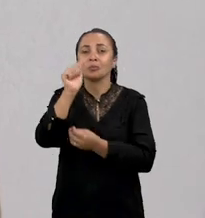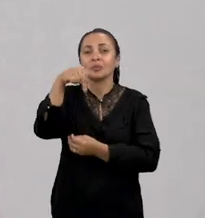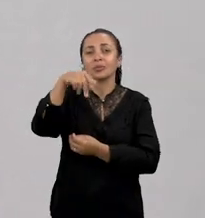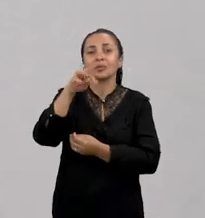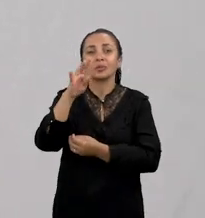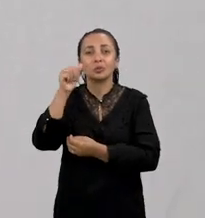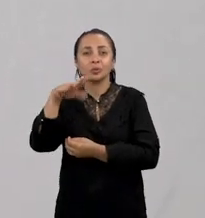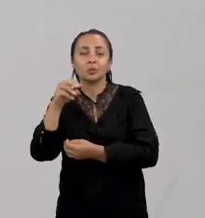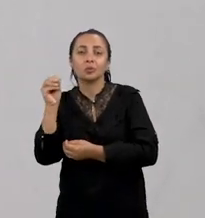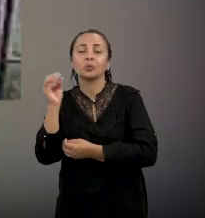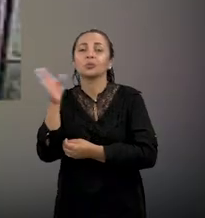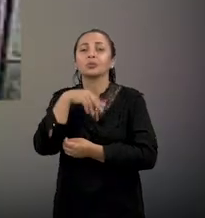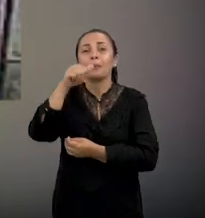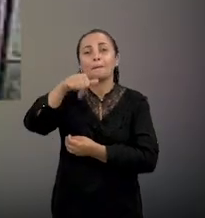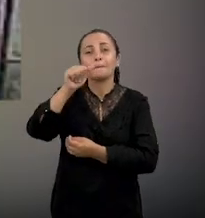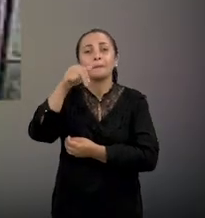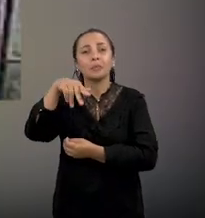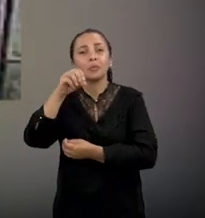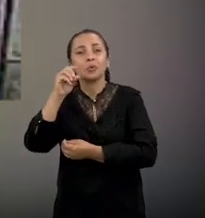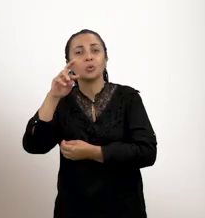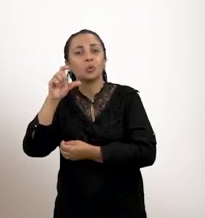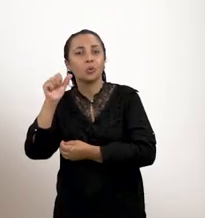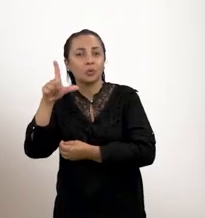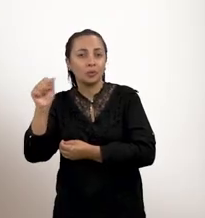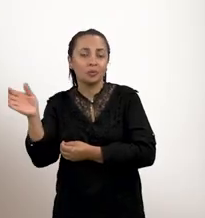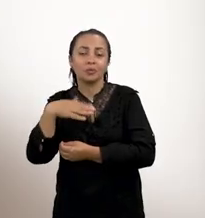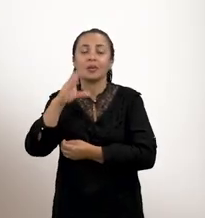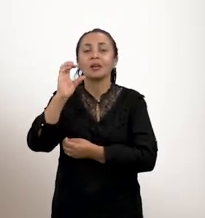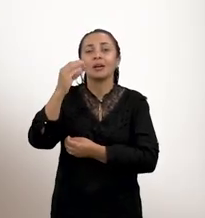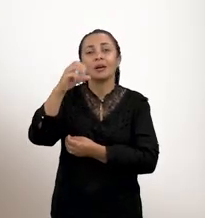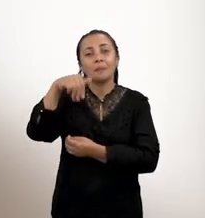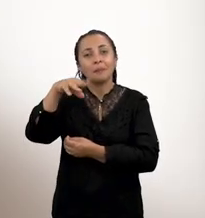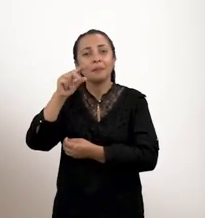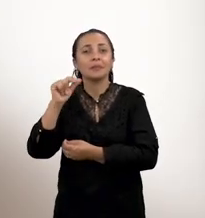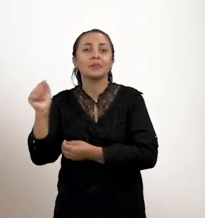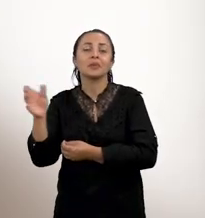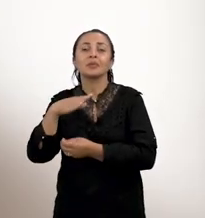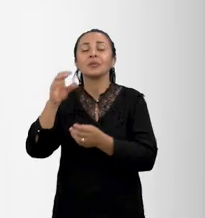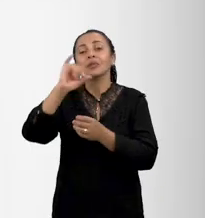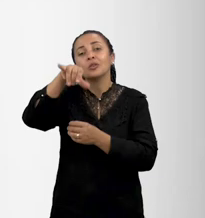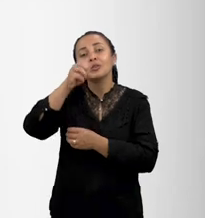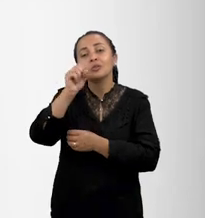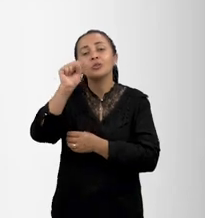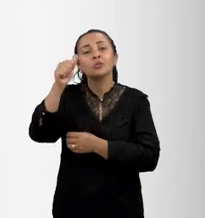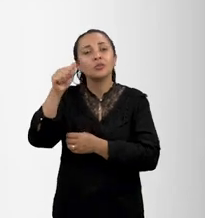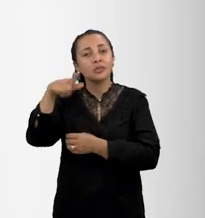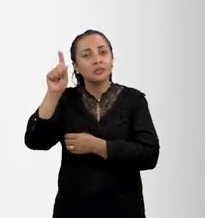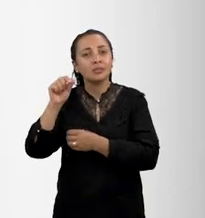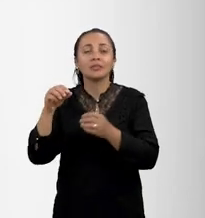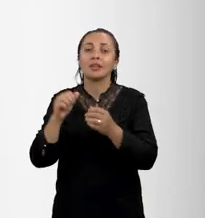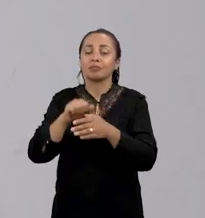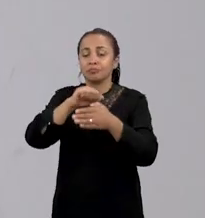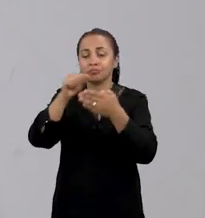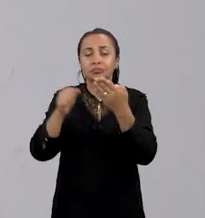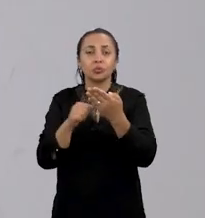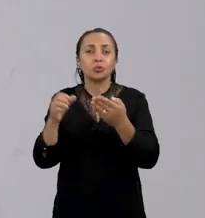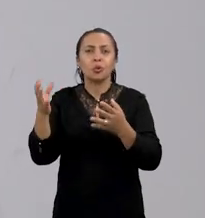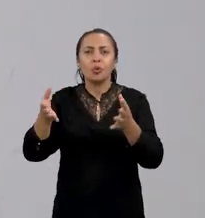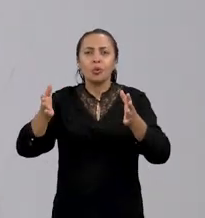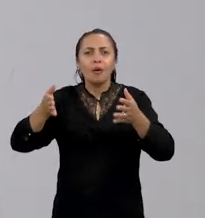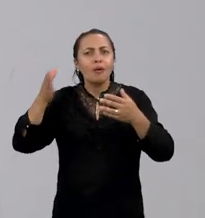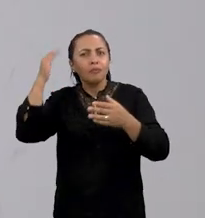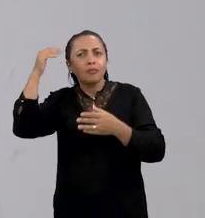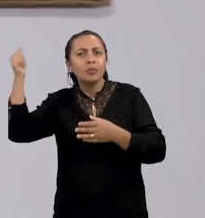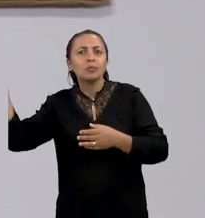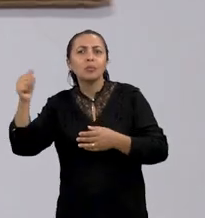Antônio Alves Sobrinho, Manuel Monteiro, Manuel Camilo dos Santos e José Camelo de Melo Rezende, autor do